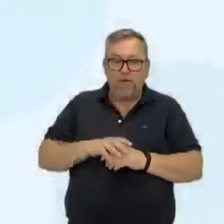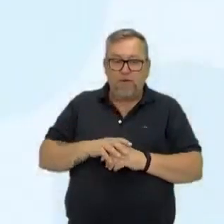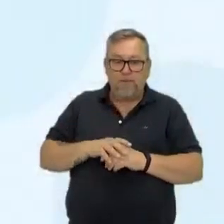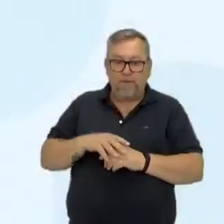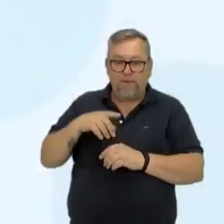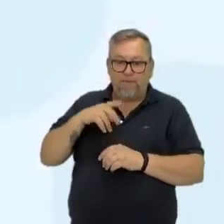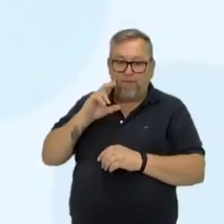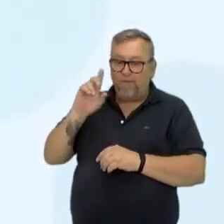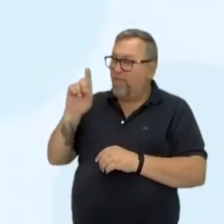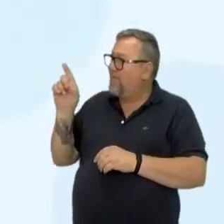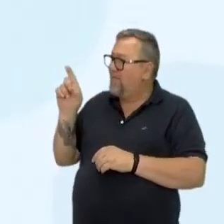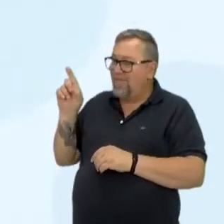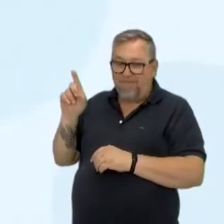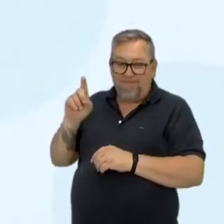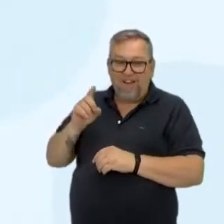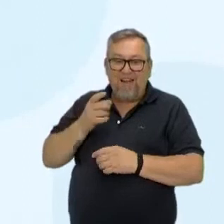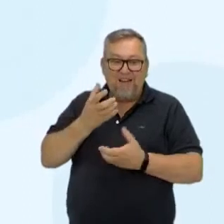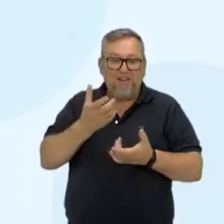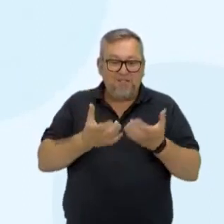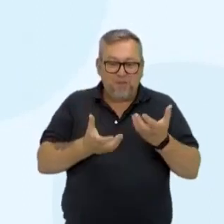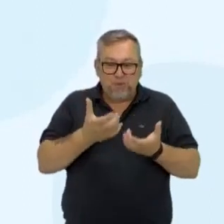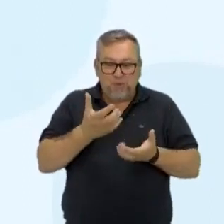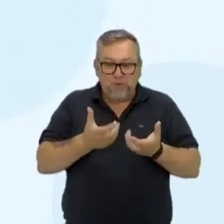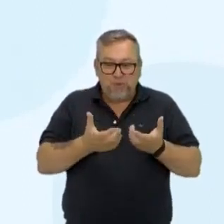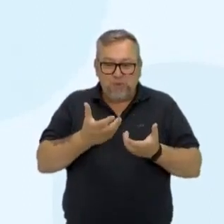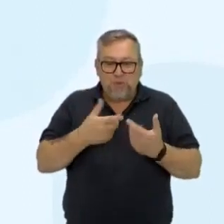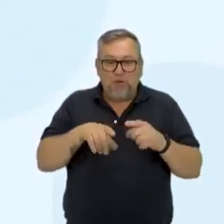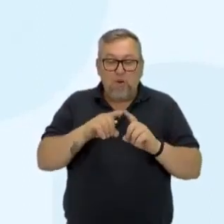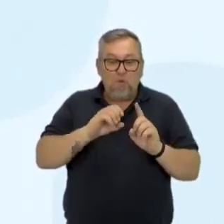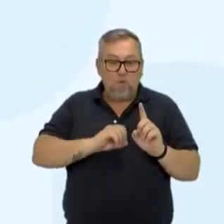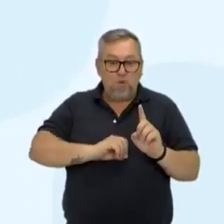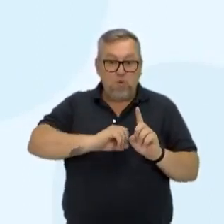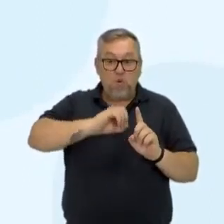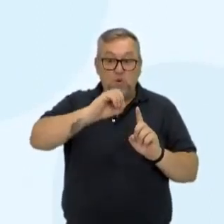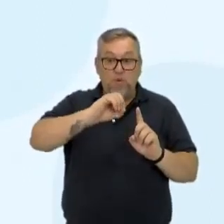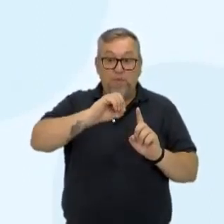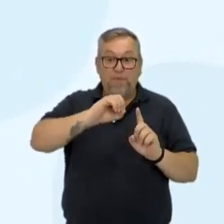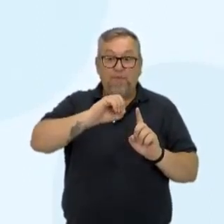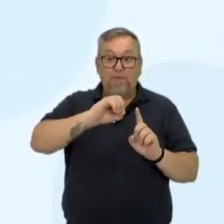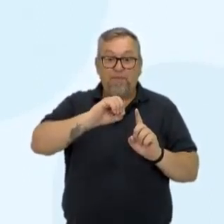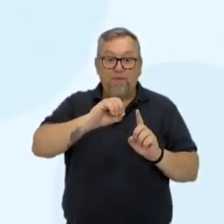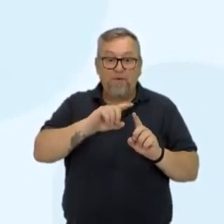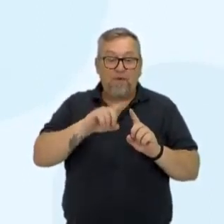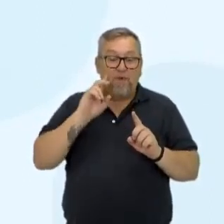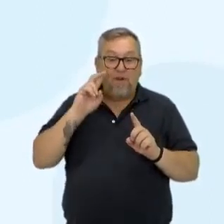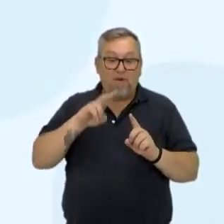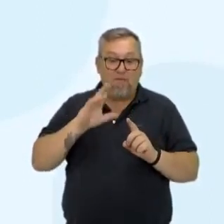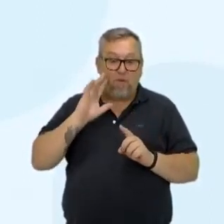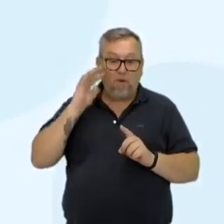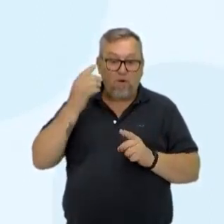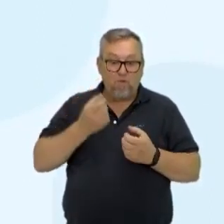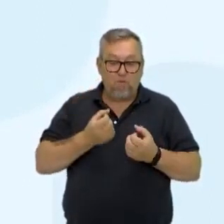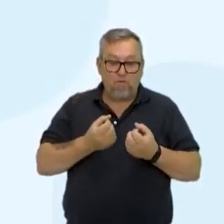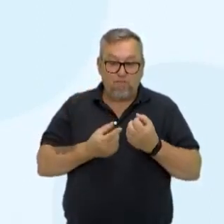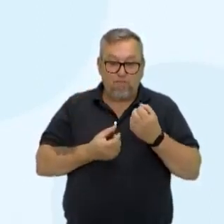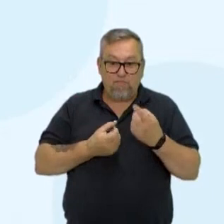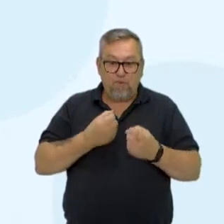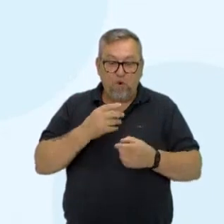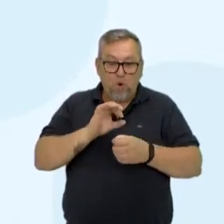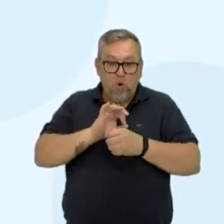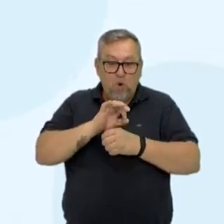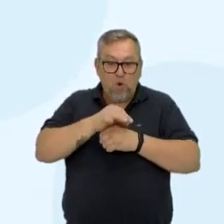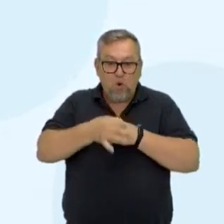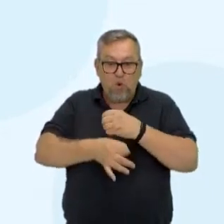botãozinho ali que você pode aquecer, aumentando a temperatura. Você vai ver que essas moléculas, essas pipoquinhas moleculares,